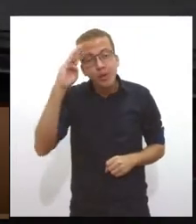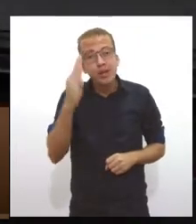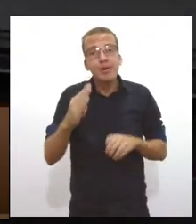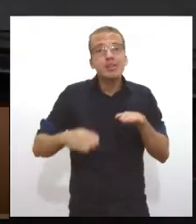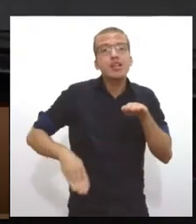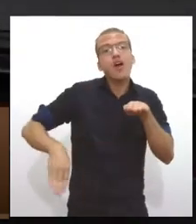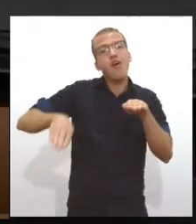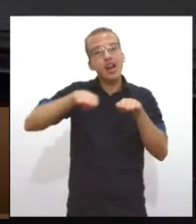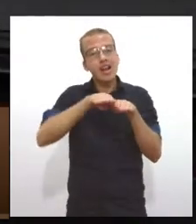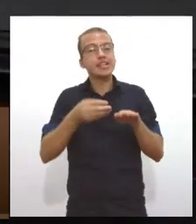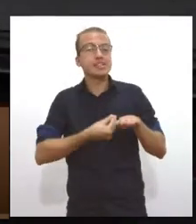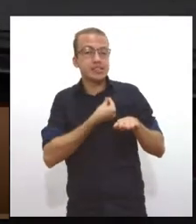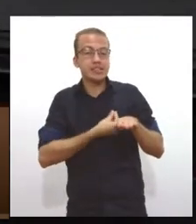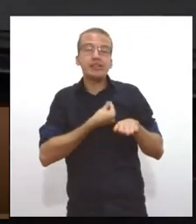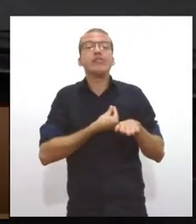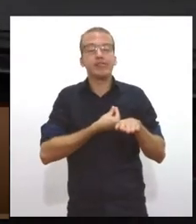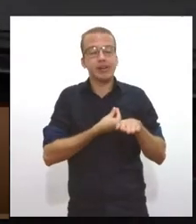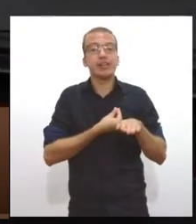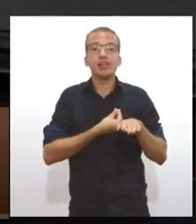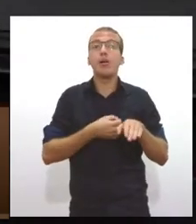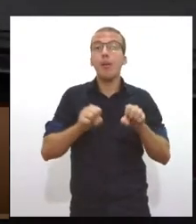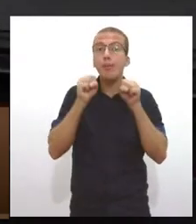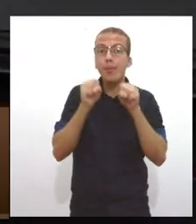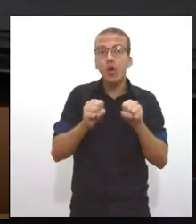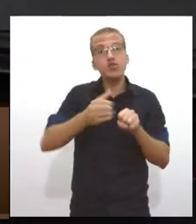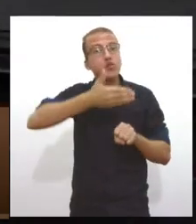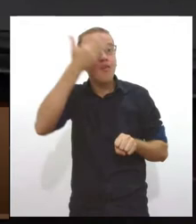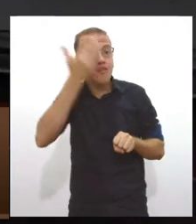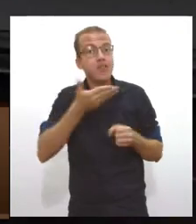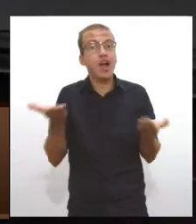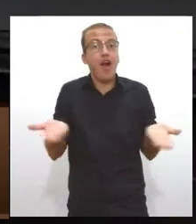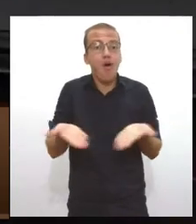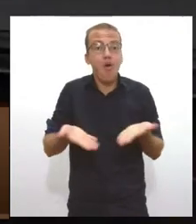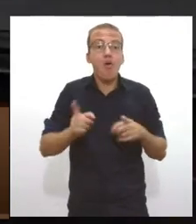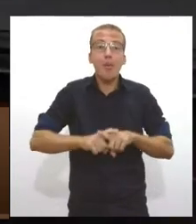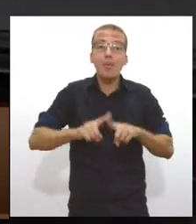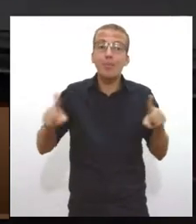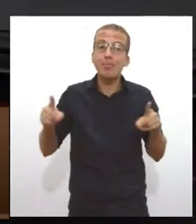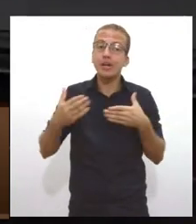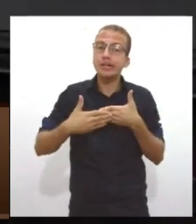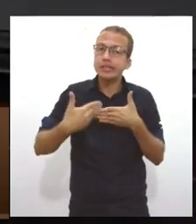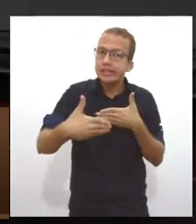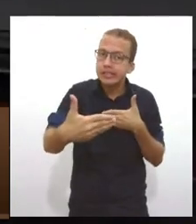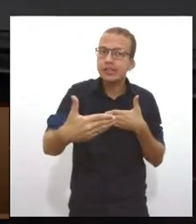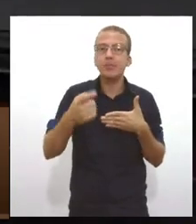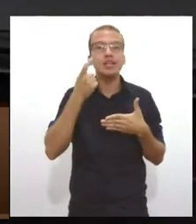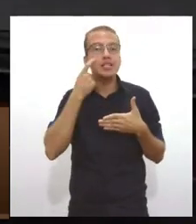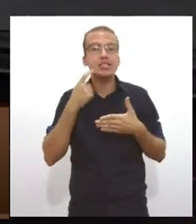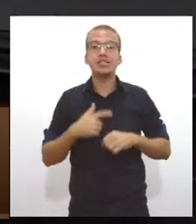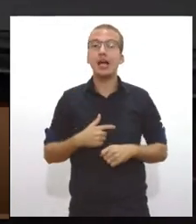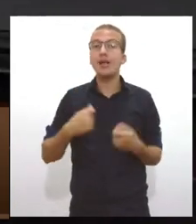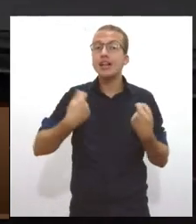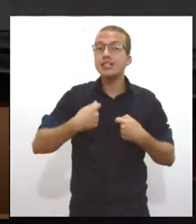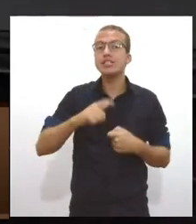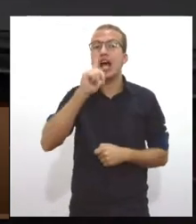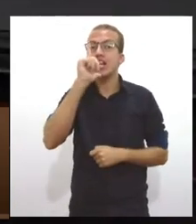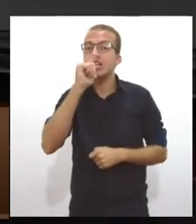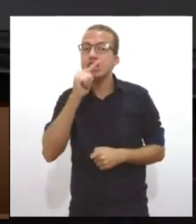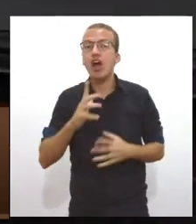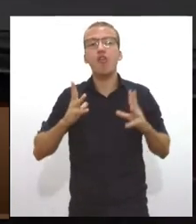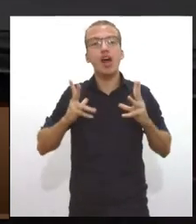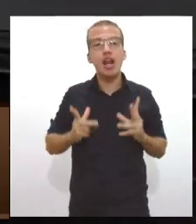não ver ele no primeiro momento. Mas todo mundo precisa de ar puro para viver, de água pura para viver, de alimentos não